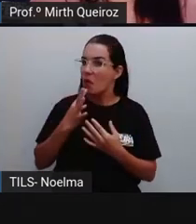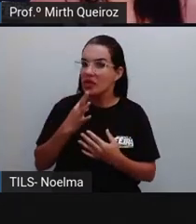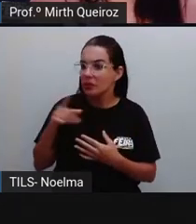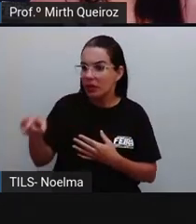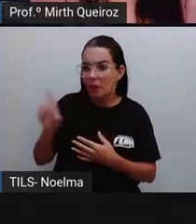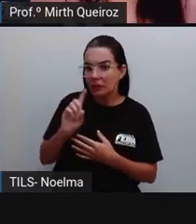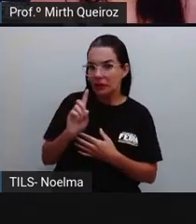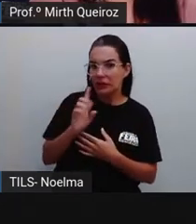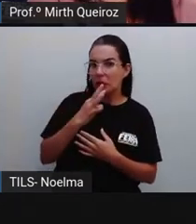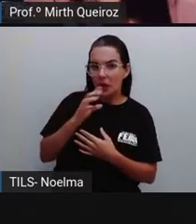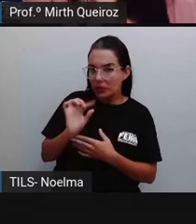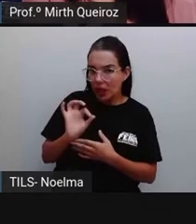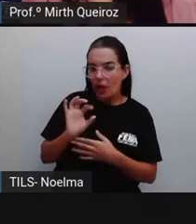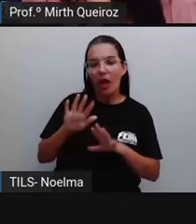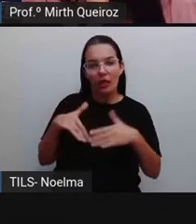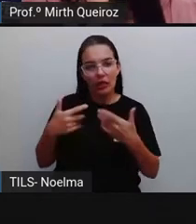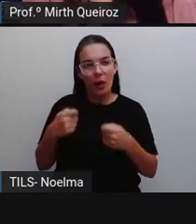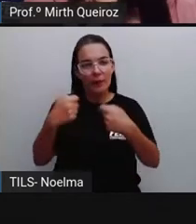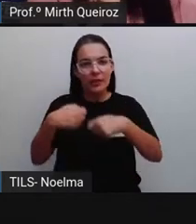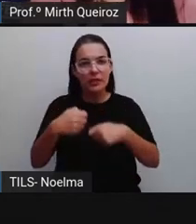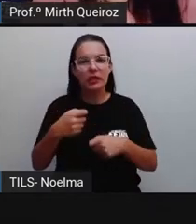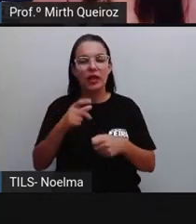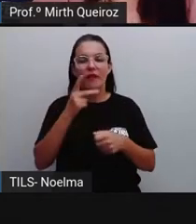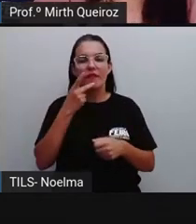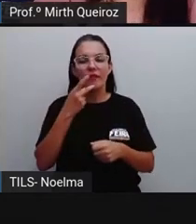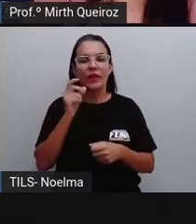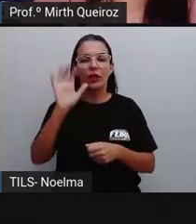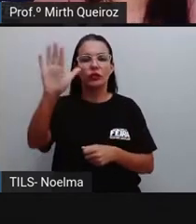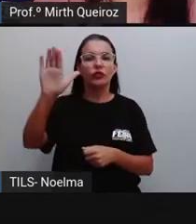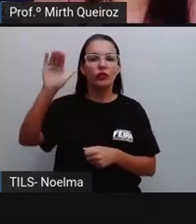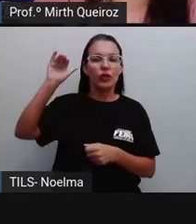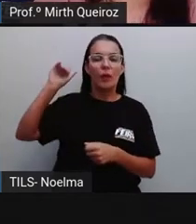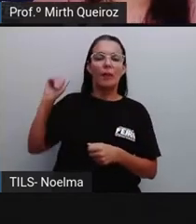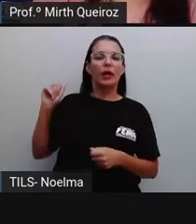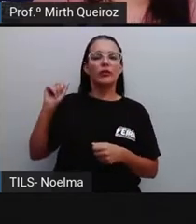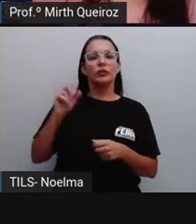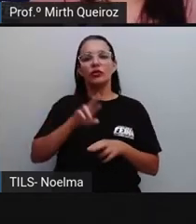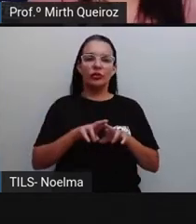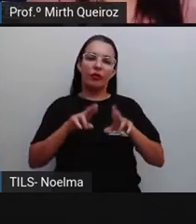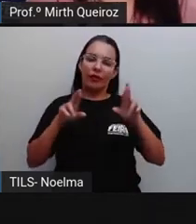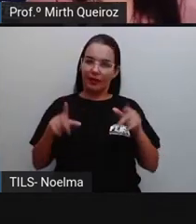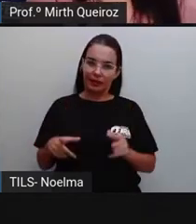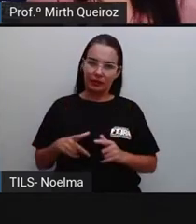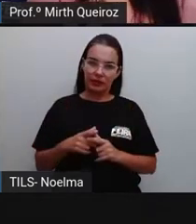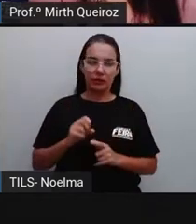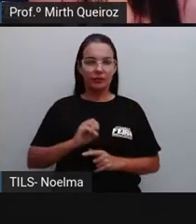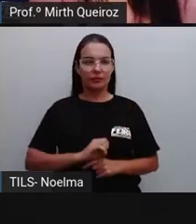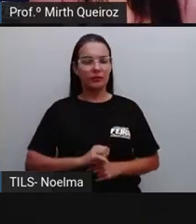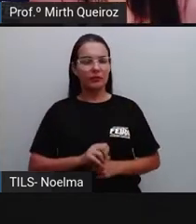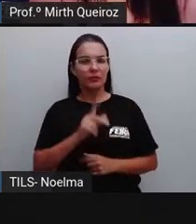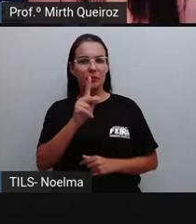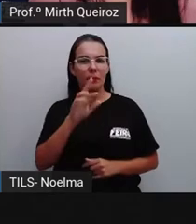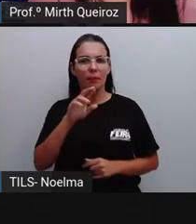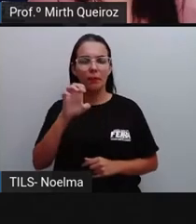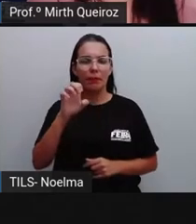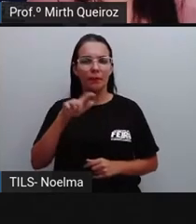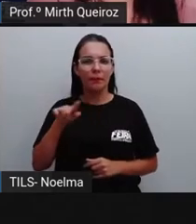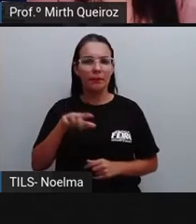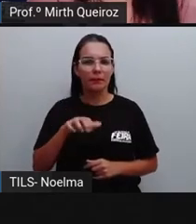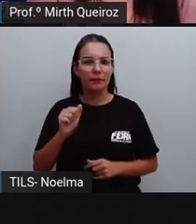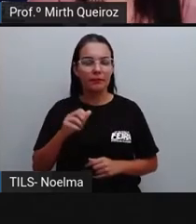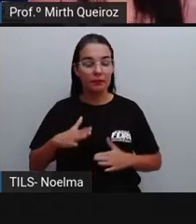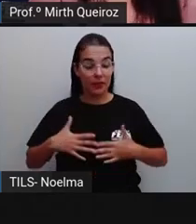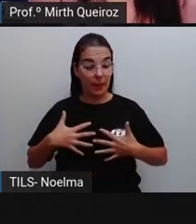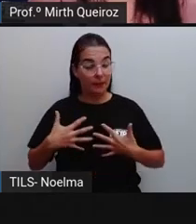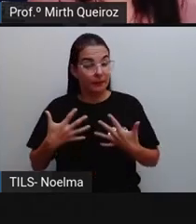interlocutores. Algo que acontece na carta pessoal, certo? Então, prezada professora Maria. Olha só,